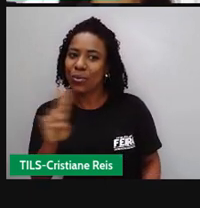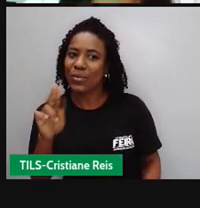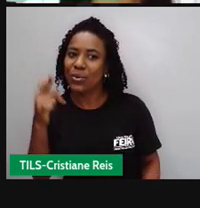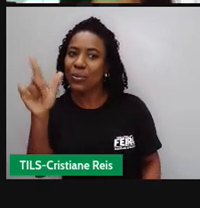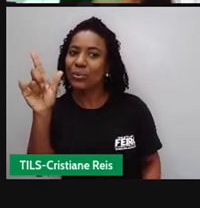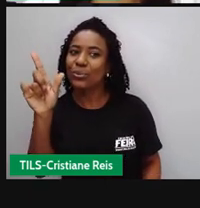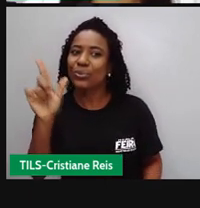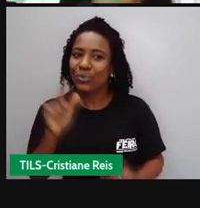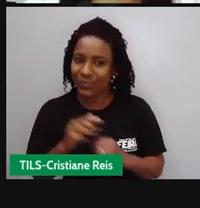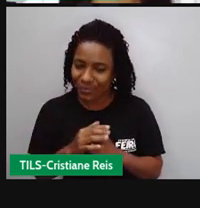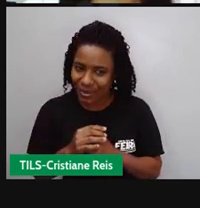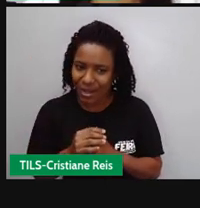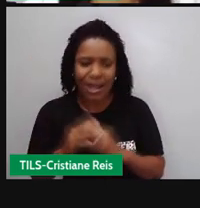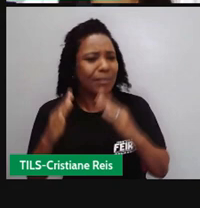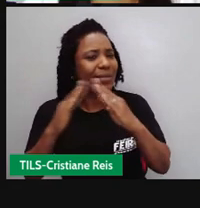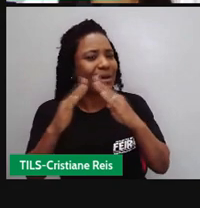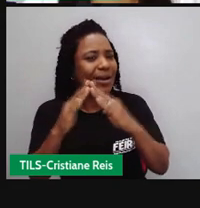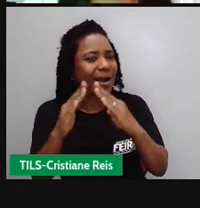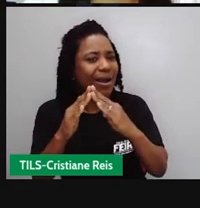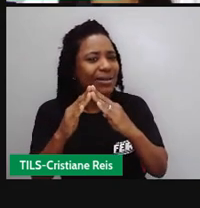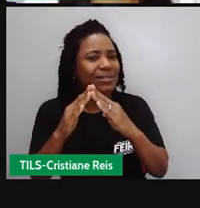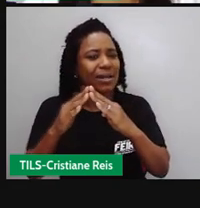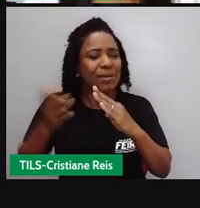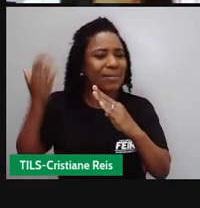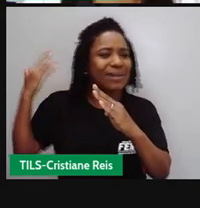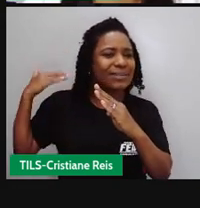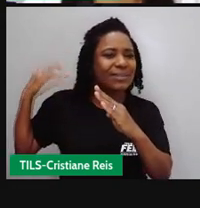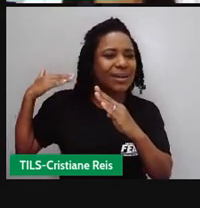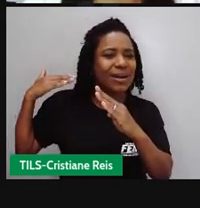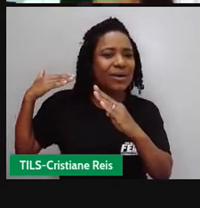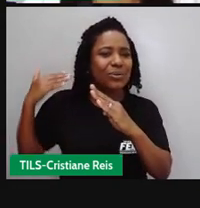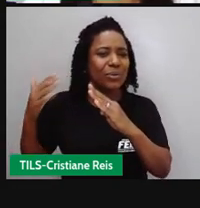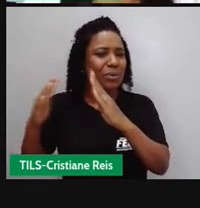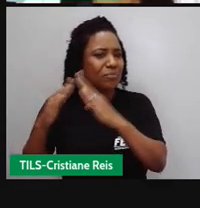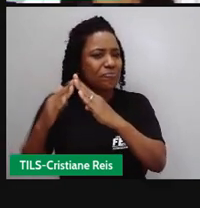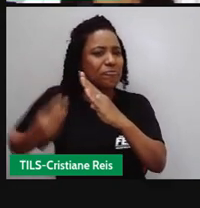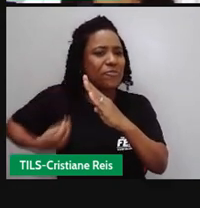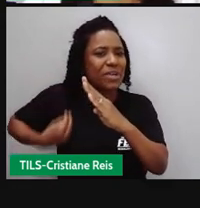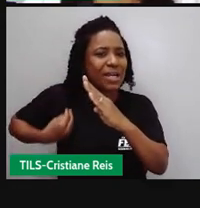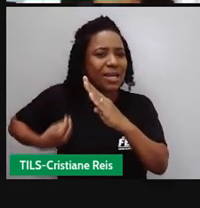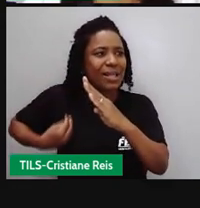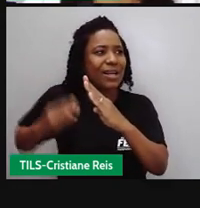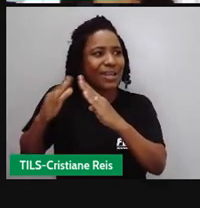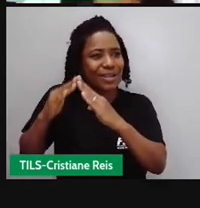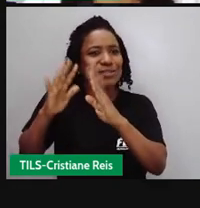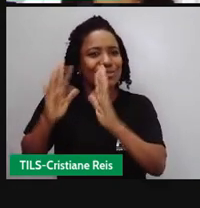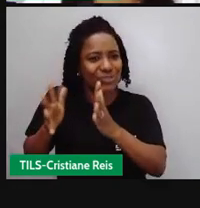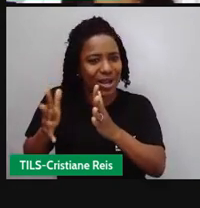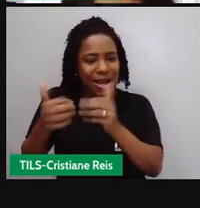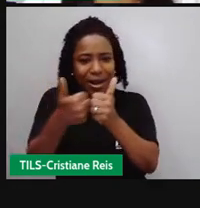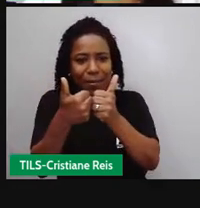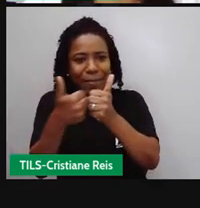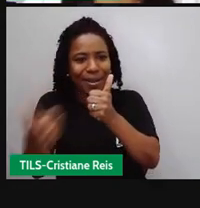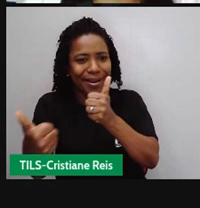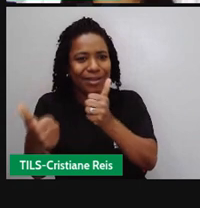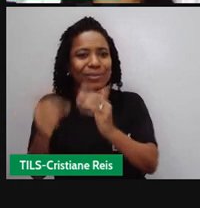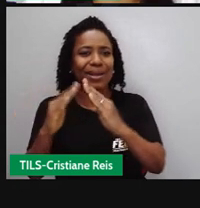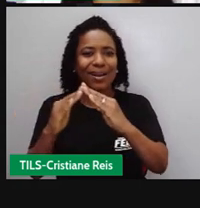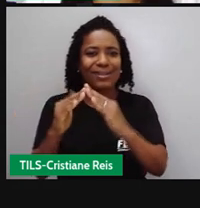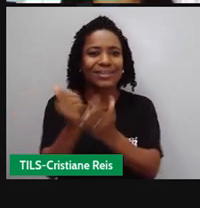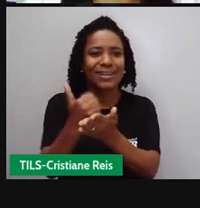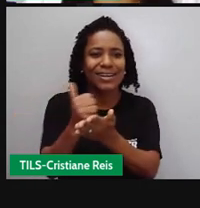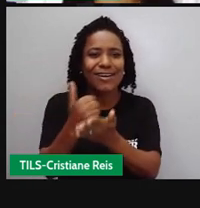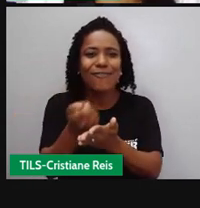casa onde nasci sei que ficava ao lado de uma farmácia qual delas a progresso atende